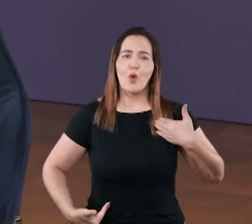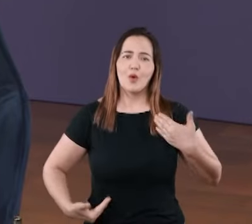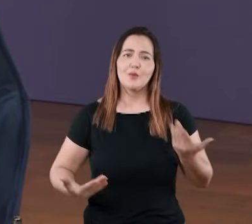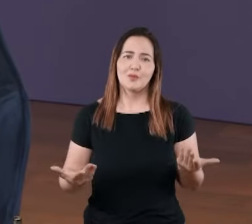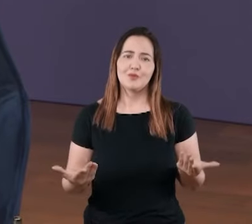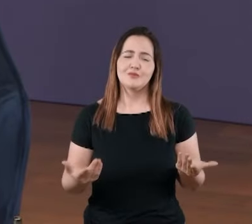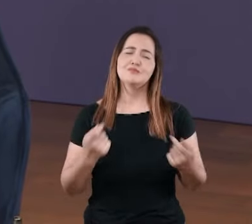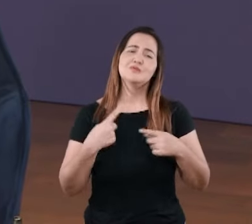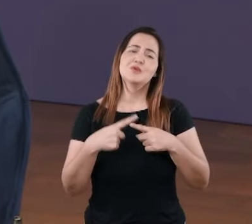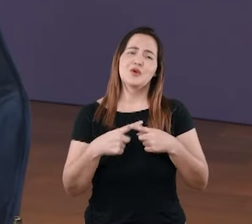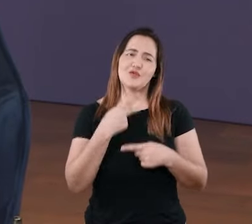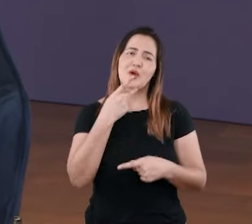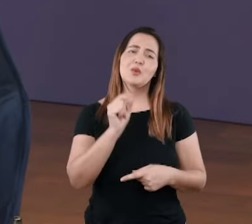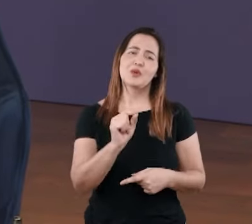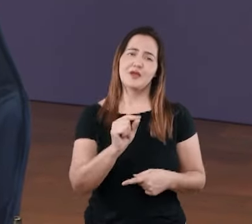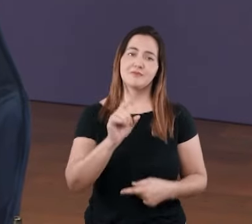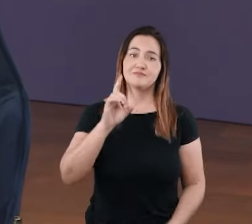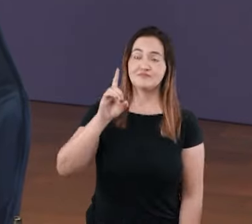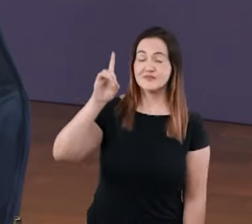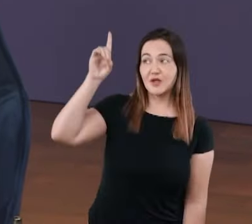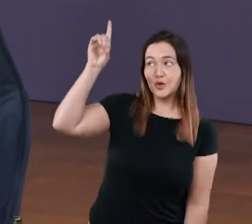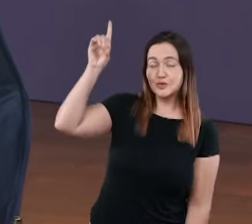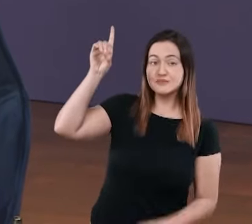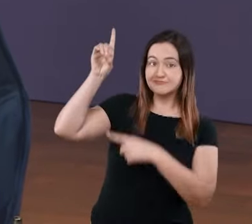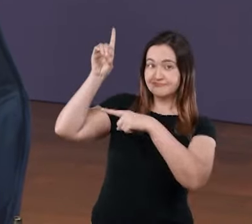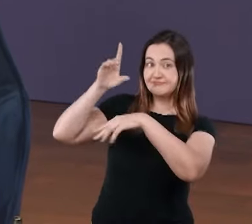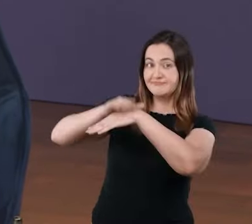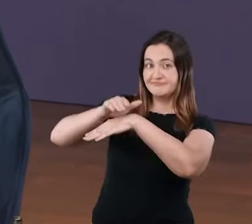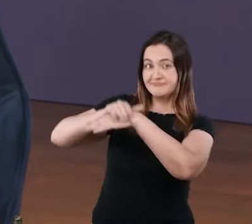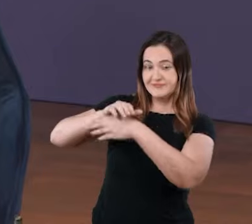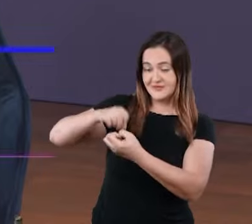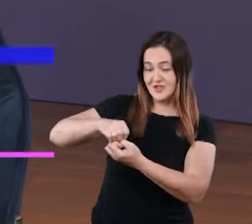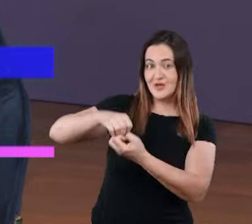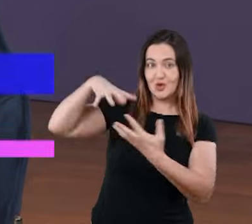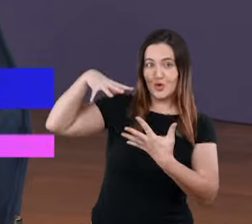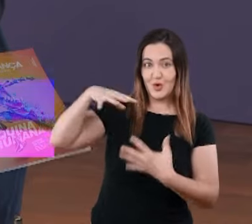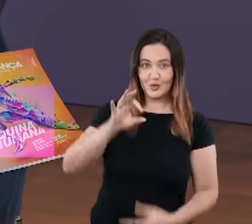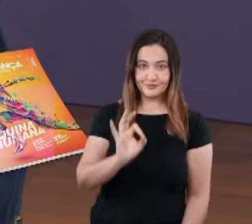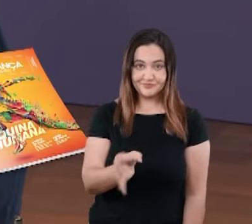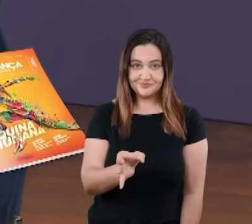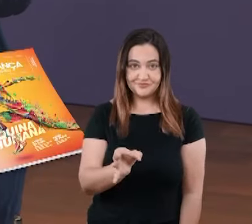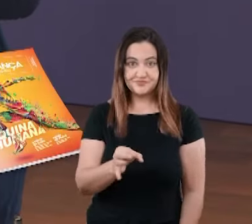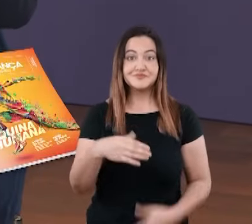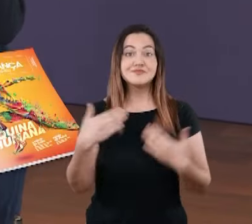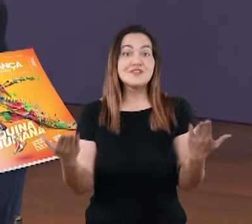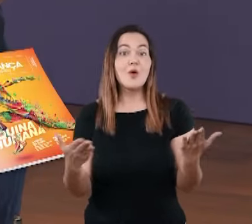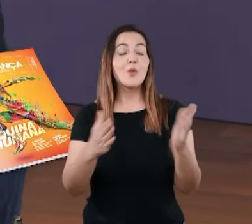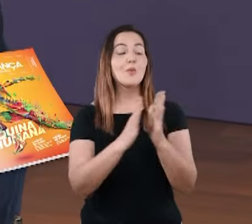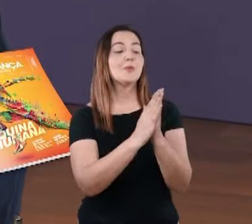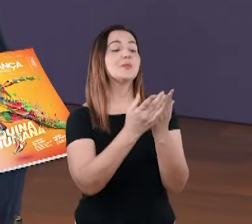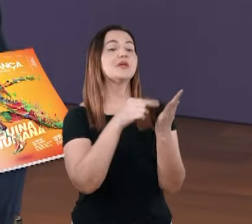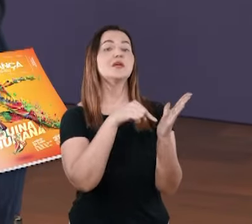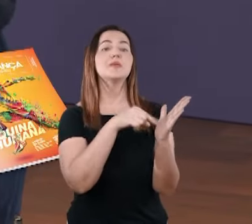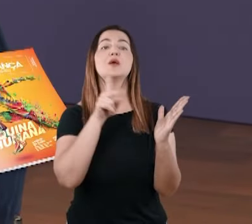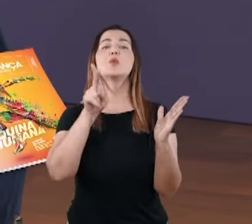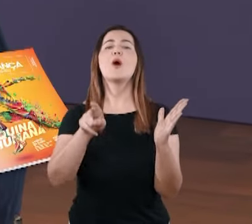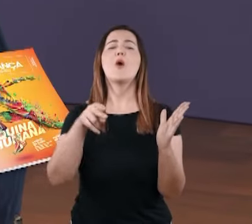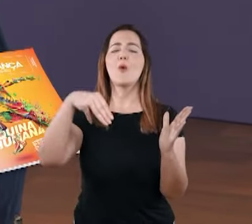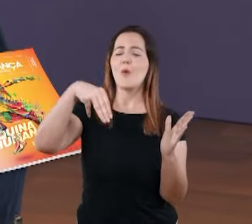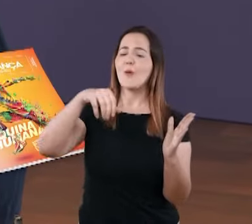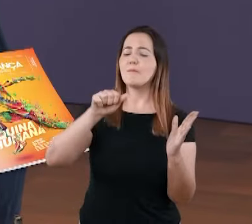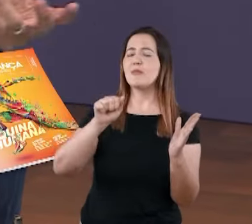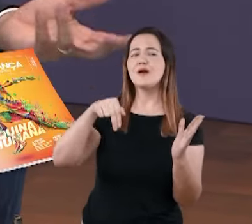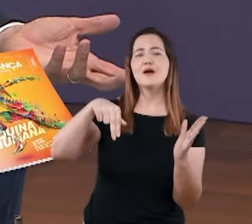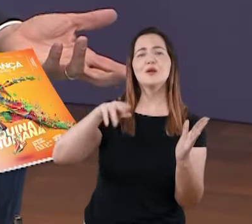do nosso corpo. Porque eu digo assim sempre, Deus é o nosso Criador. E Ele deixou na Bíblia o manual